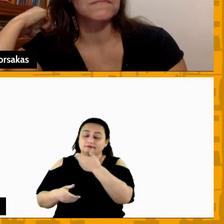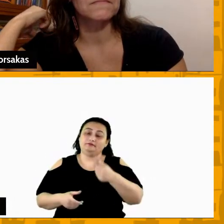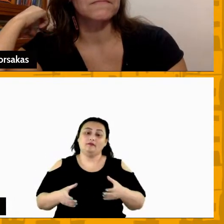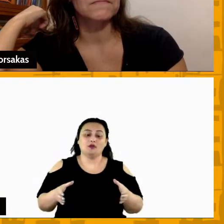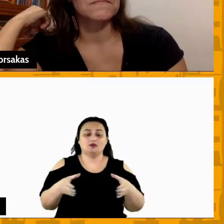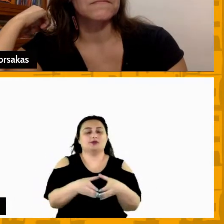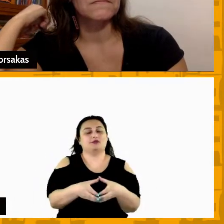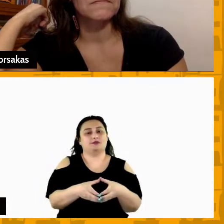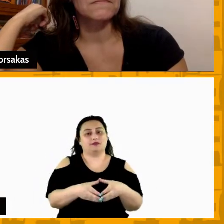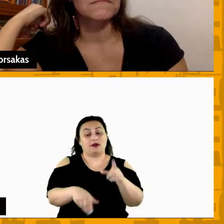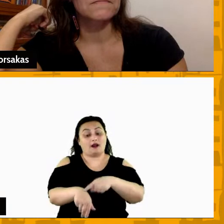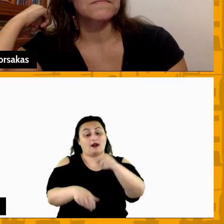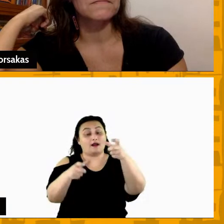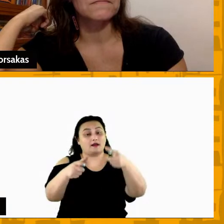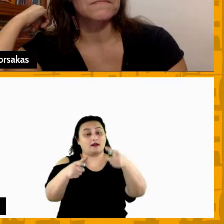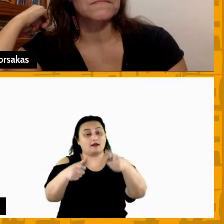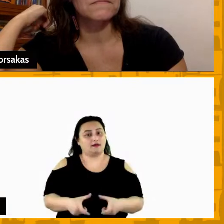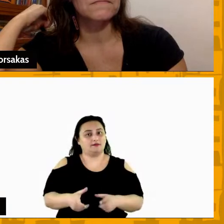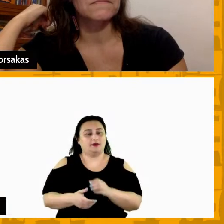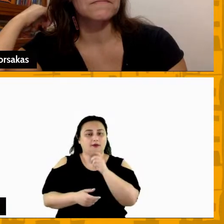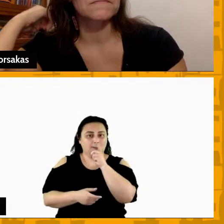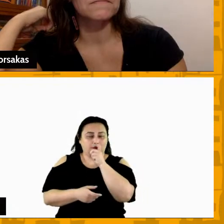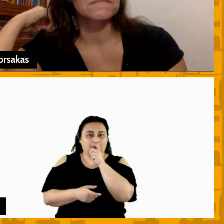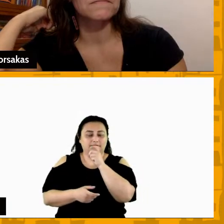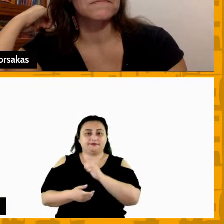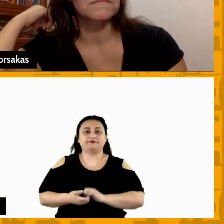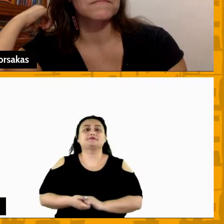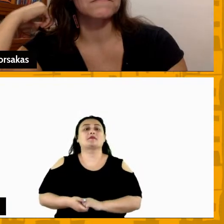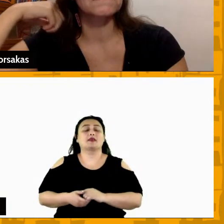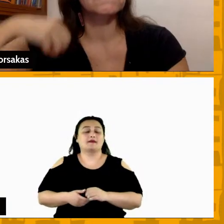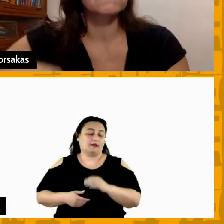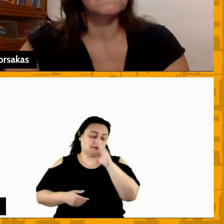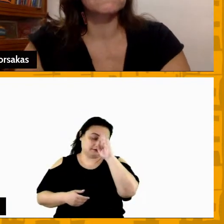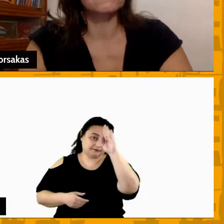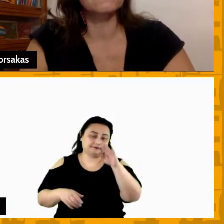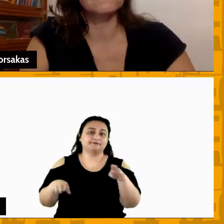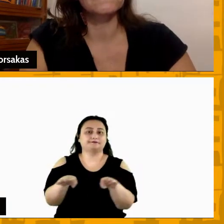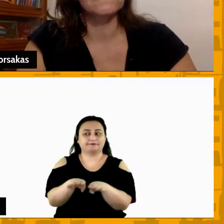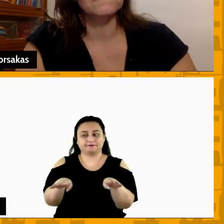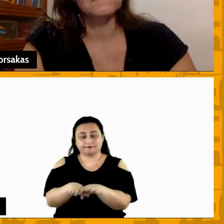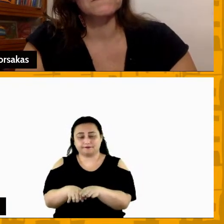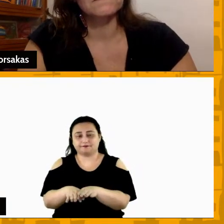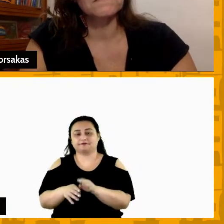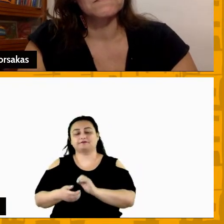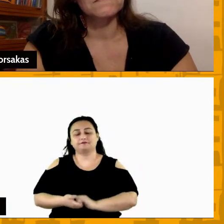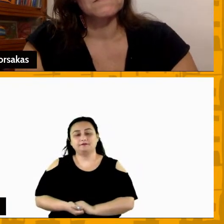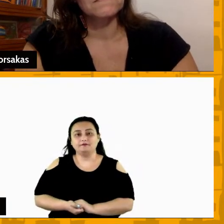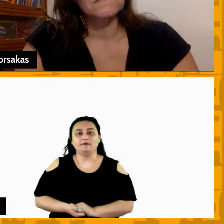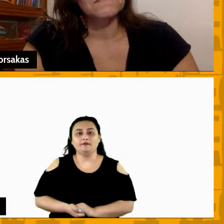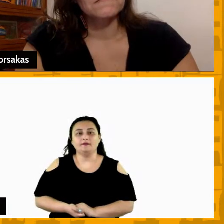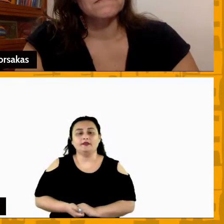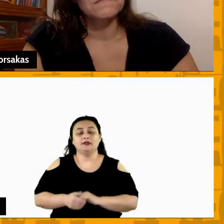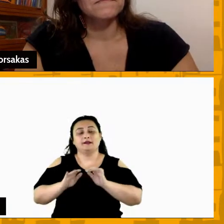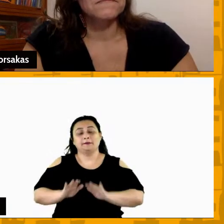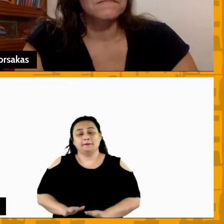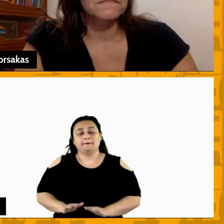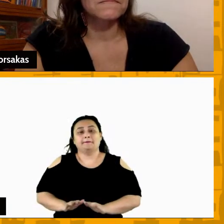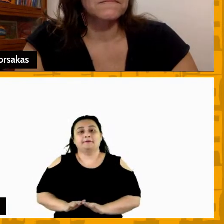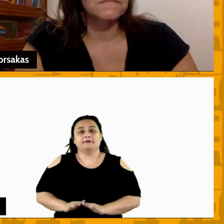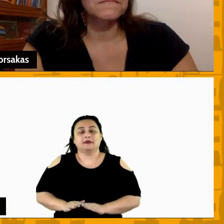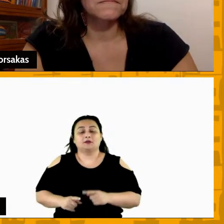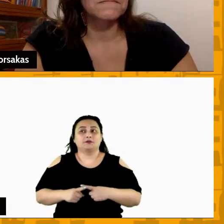acima de tudo acho difícil o Elen falar sobre isso mas porque a